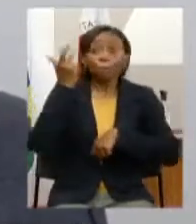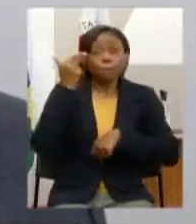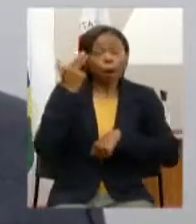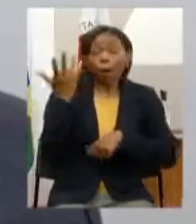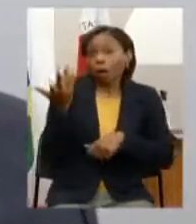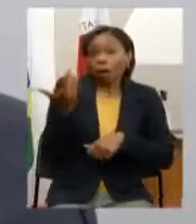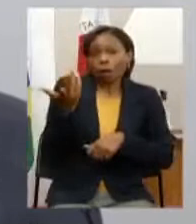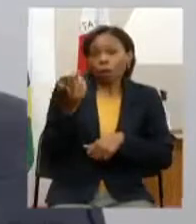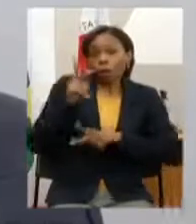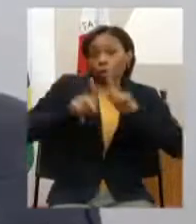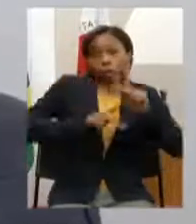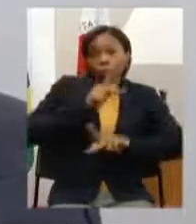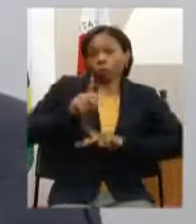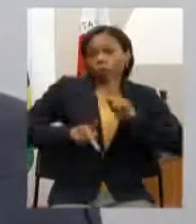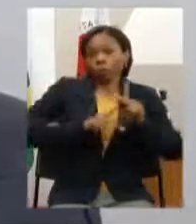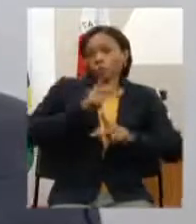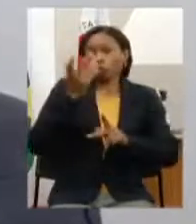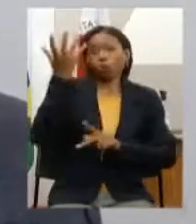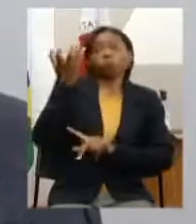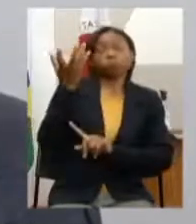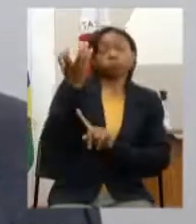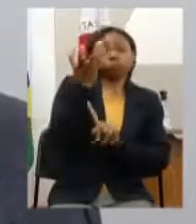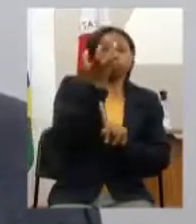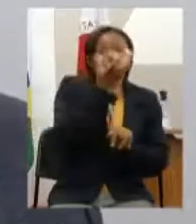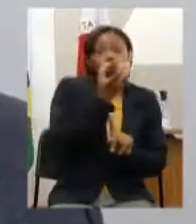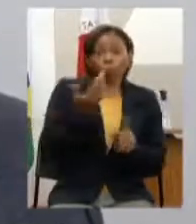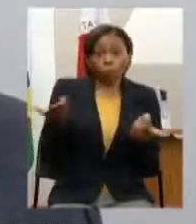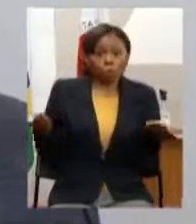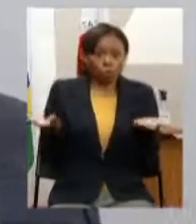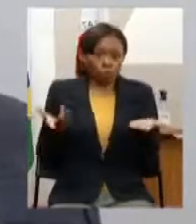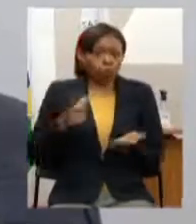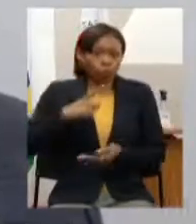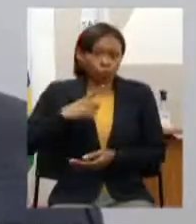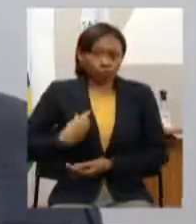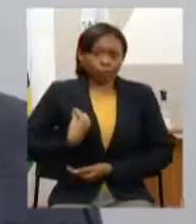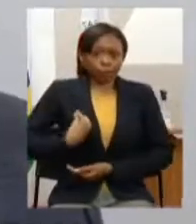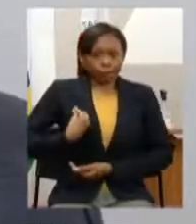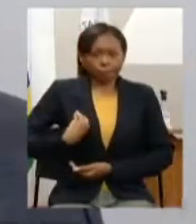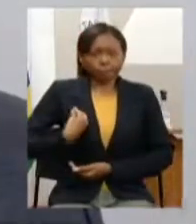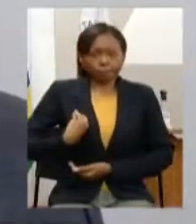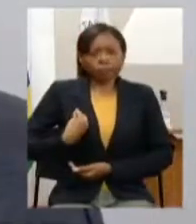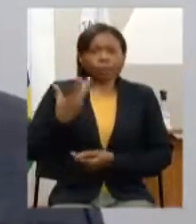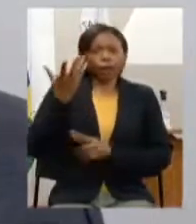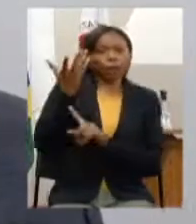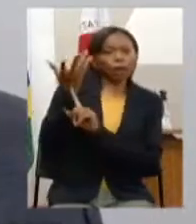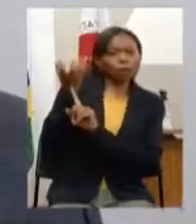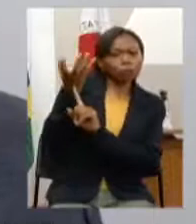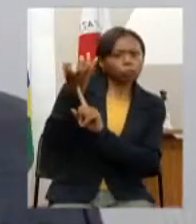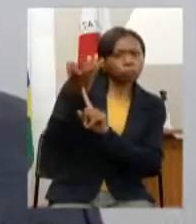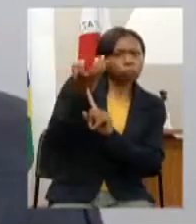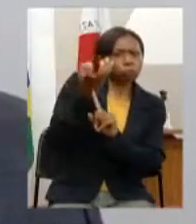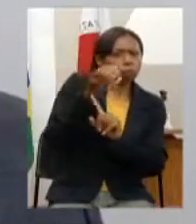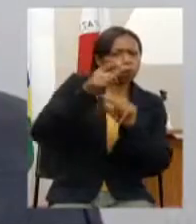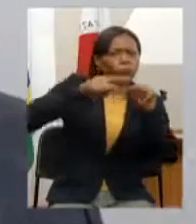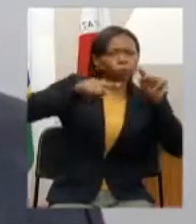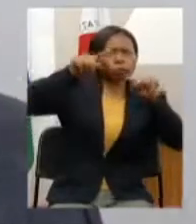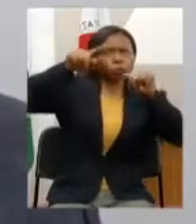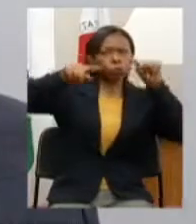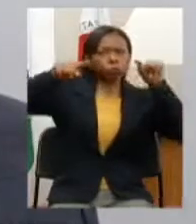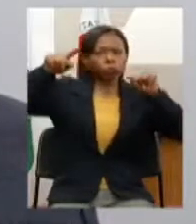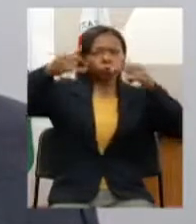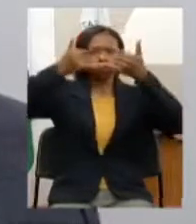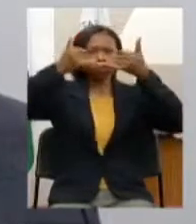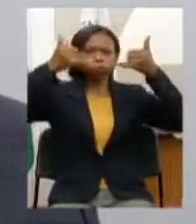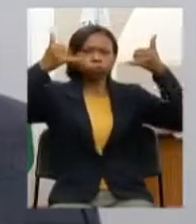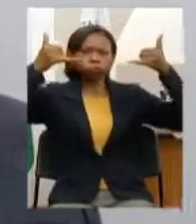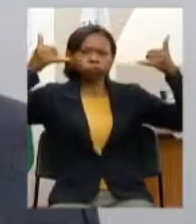estamos vinculados hoje né ou seja as ondas eletromagnéticas de uso comum pra transmissão de dados